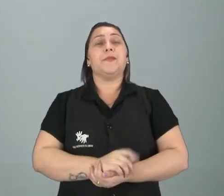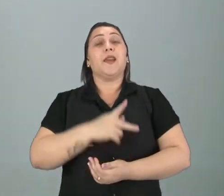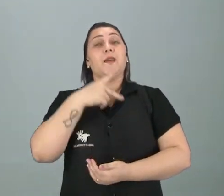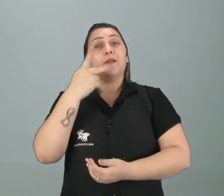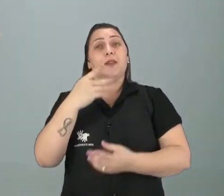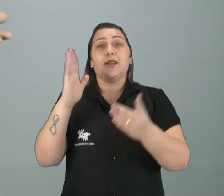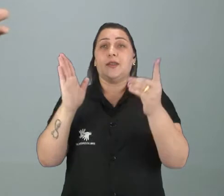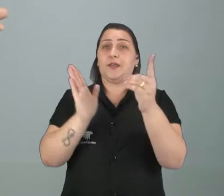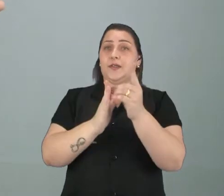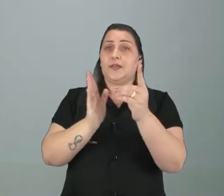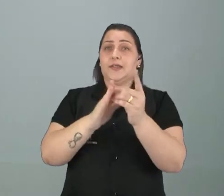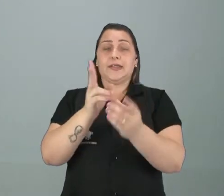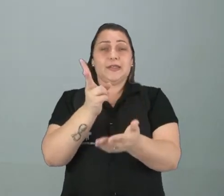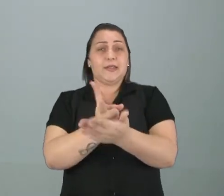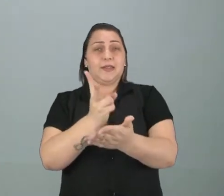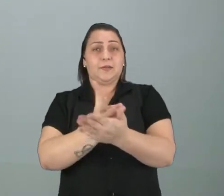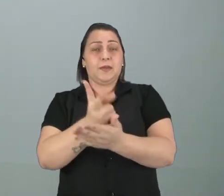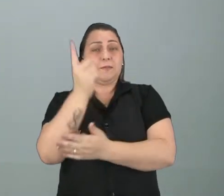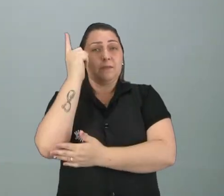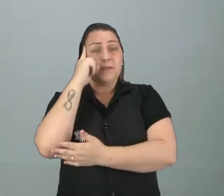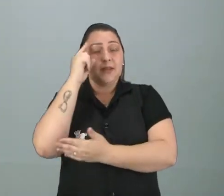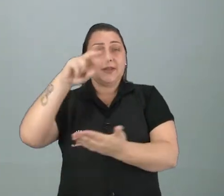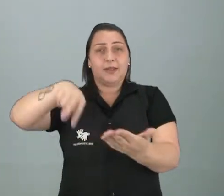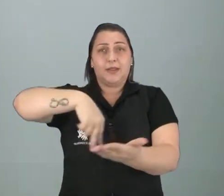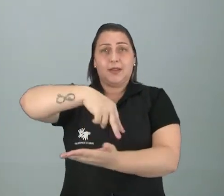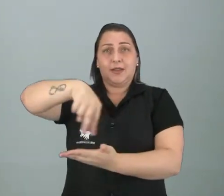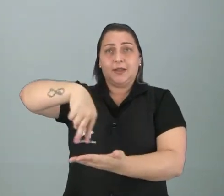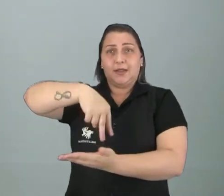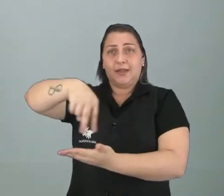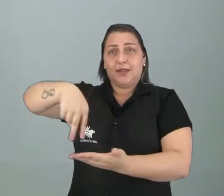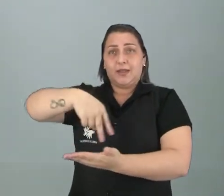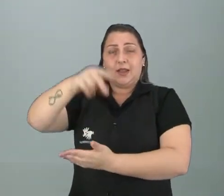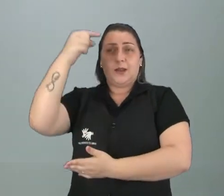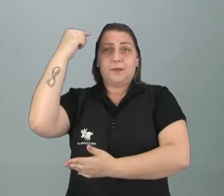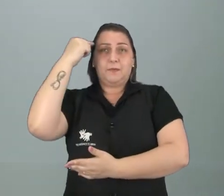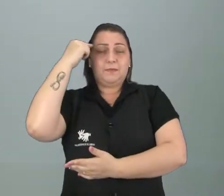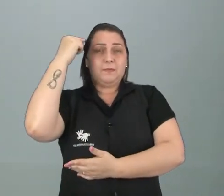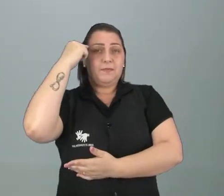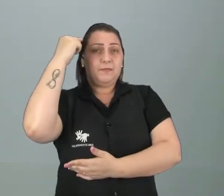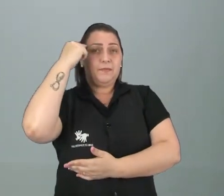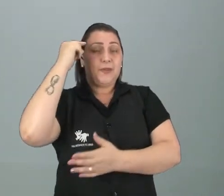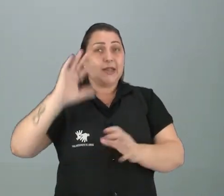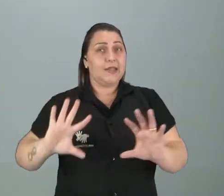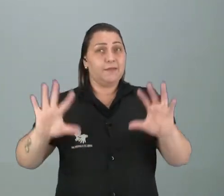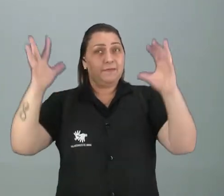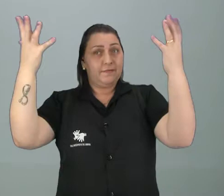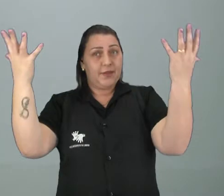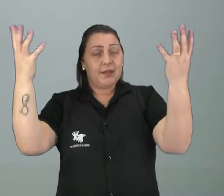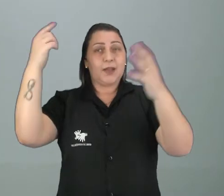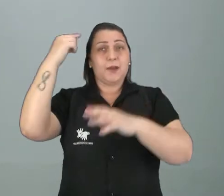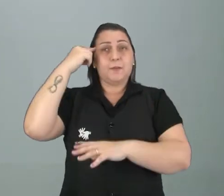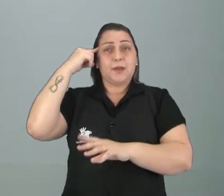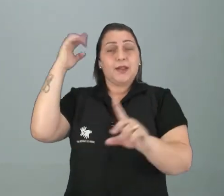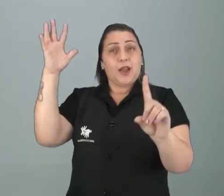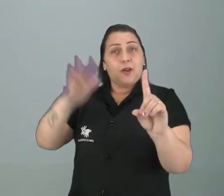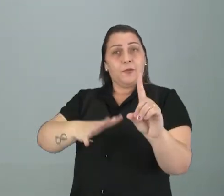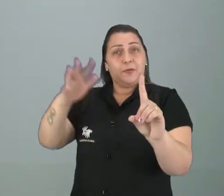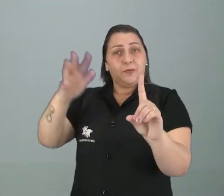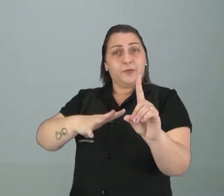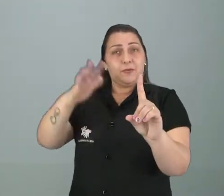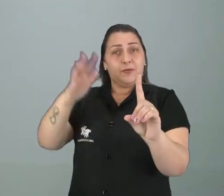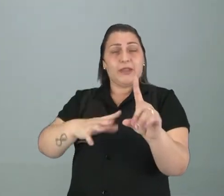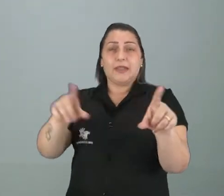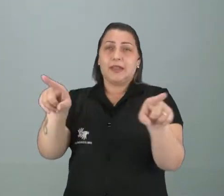de indígenas, a gente também sempre pensa nas danças, né? A gente pensa nas festas, gente pensa na influência deles